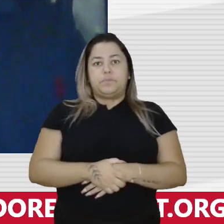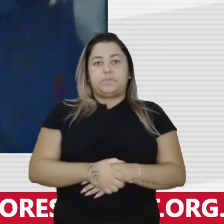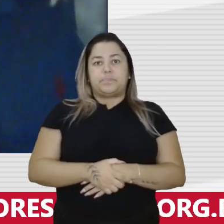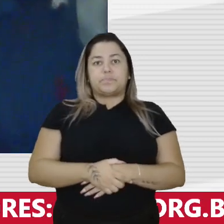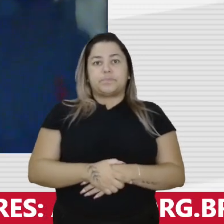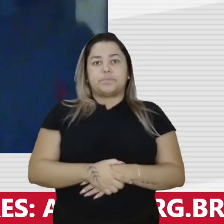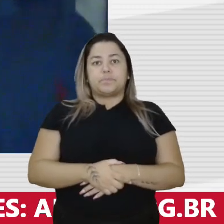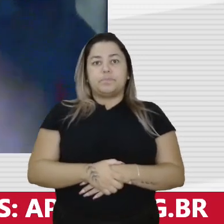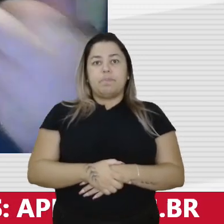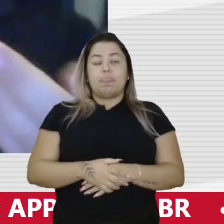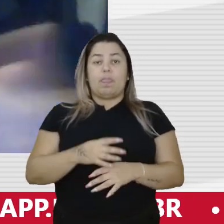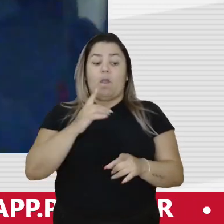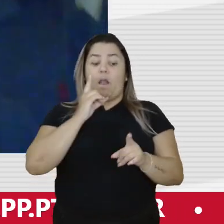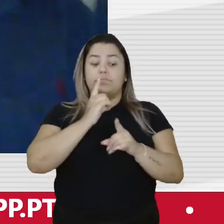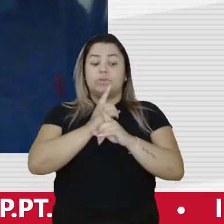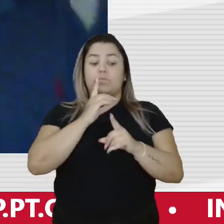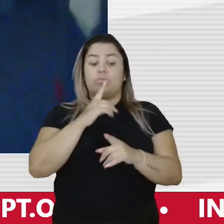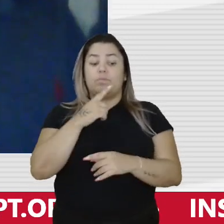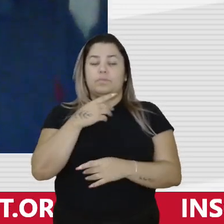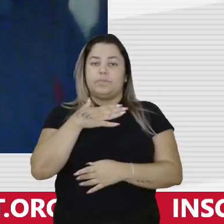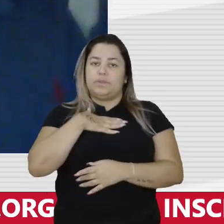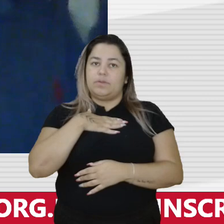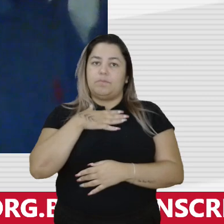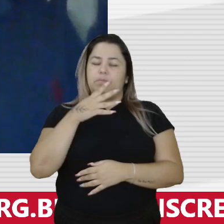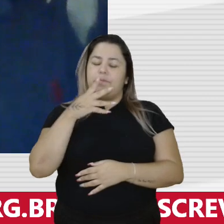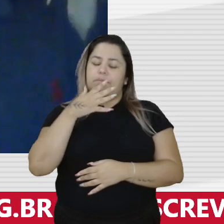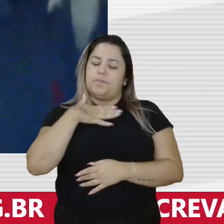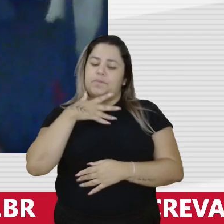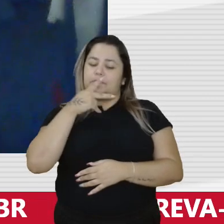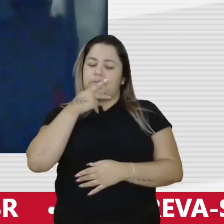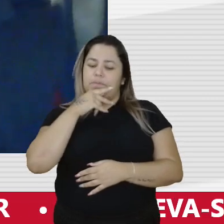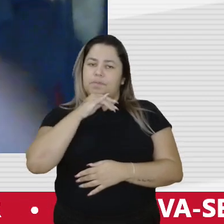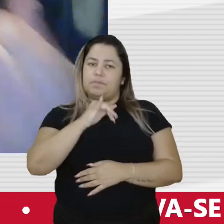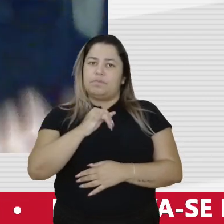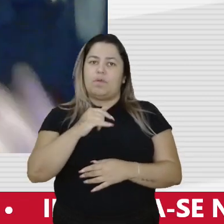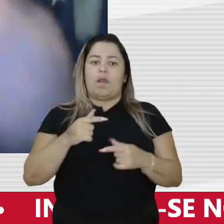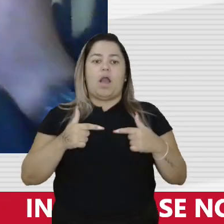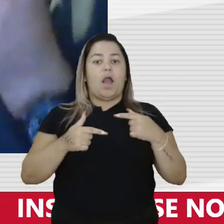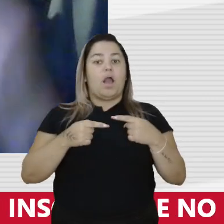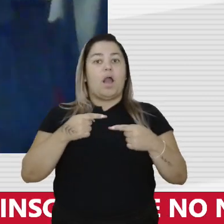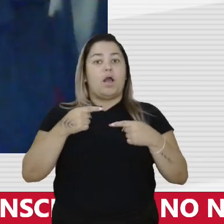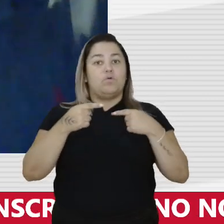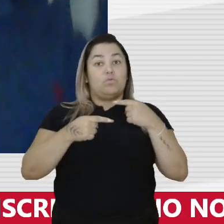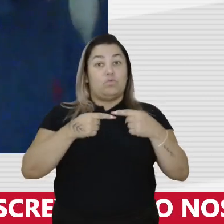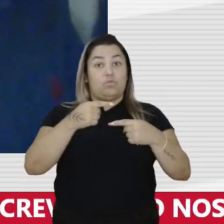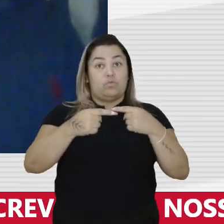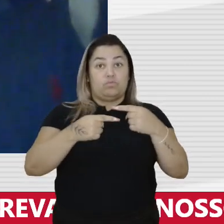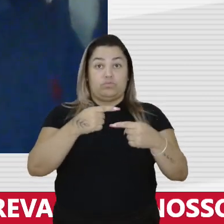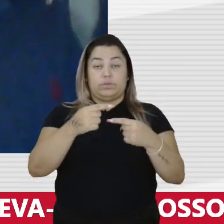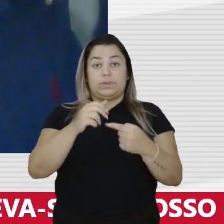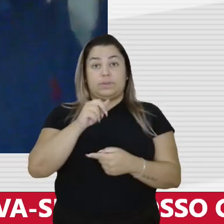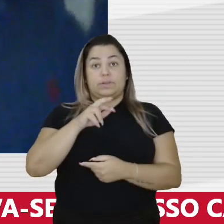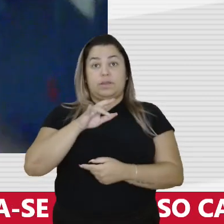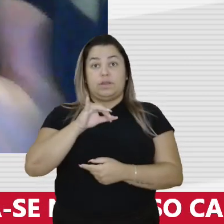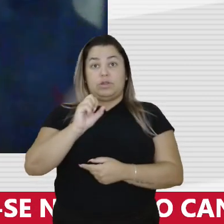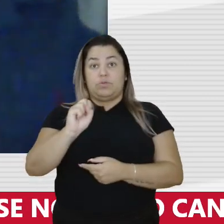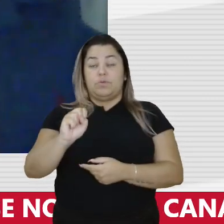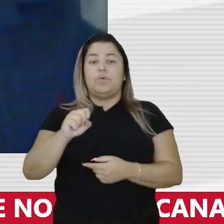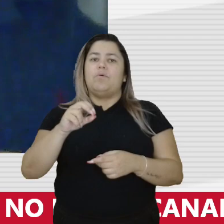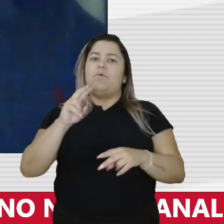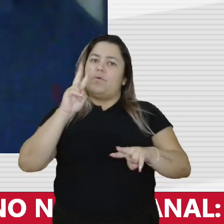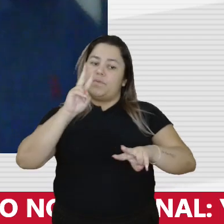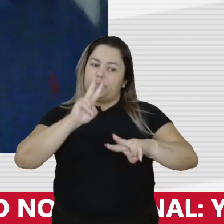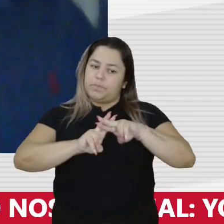Foi uma descoberta minha, o meu pai participou da luta pela abertura desses arquivos, porque o meu pai foi preso